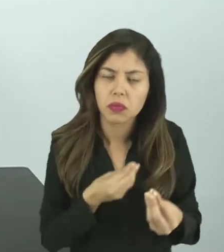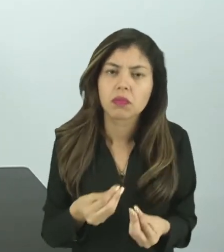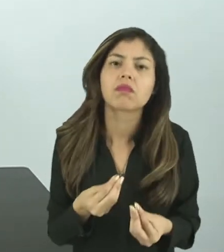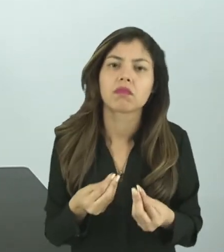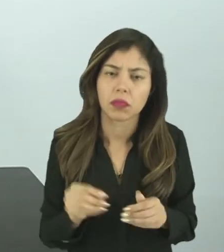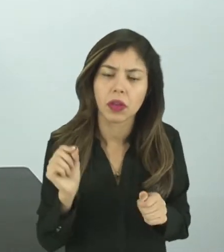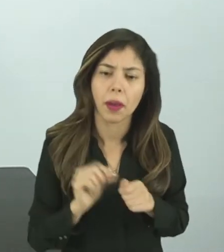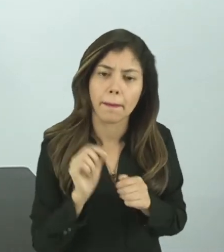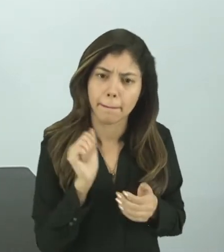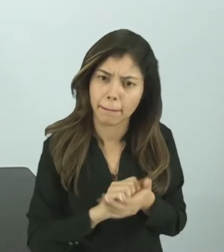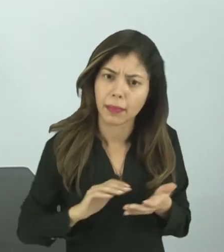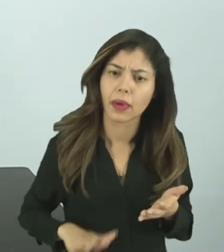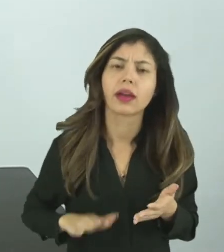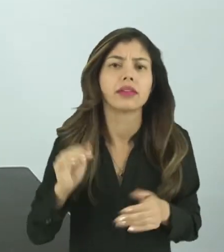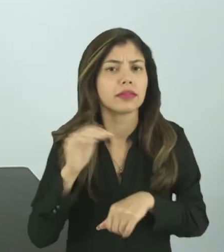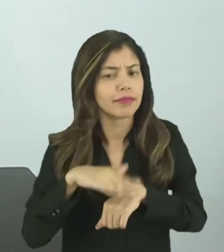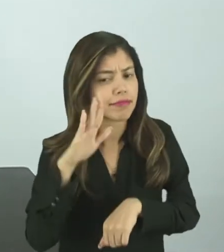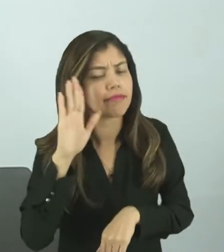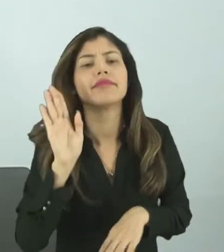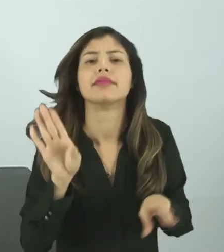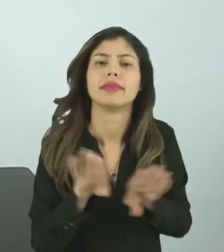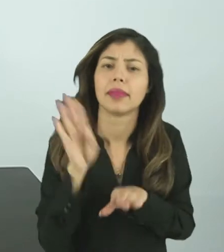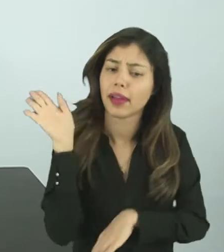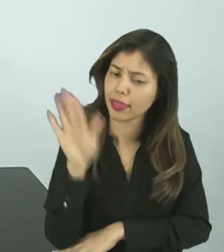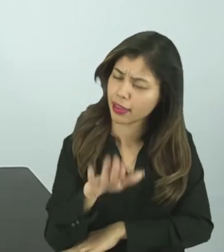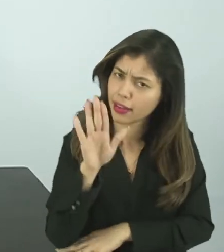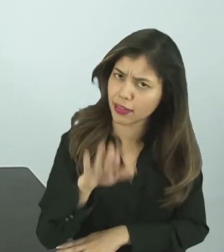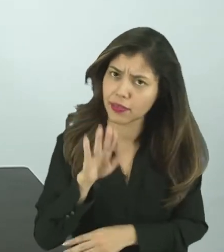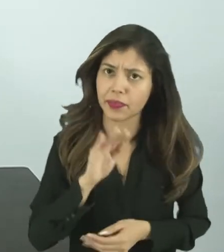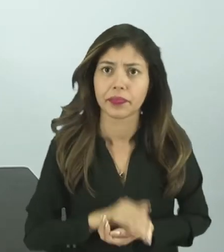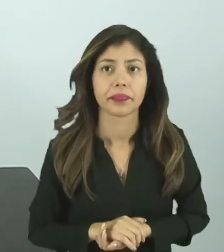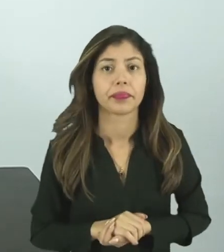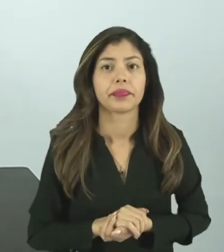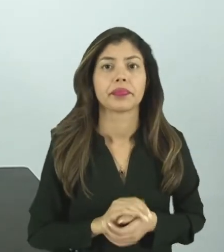mais atividades justamente no período da tarde.